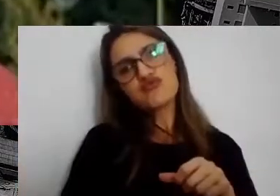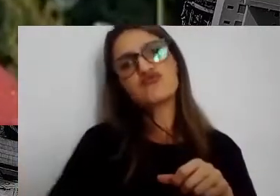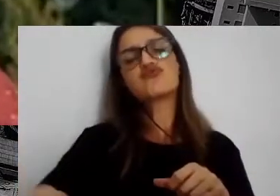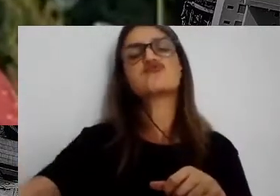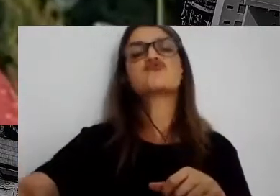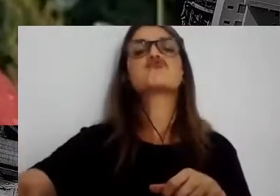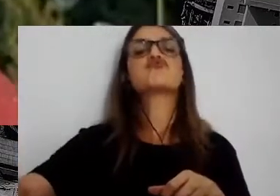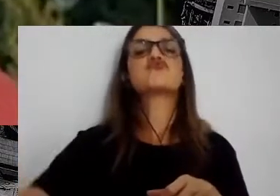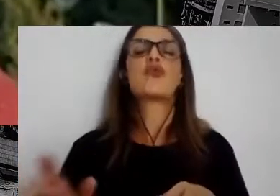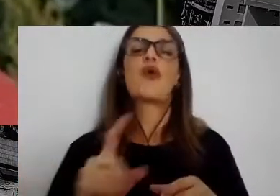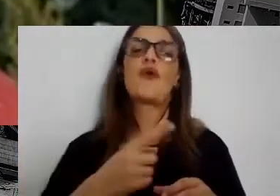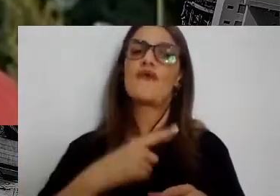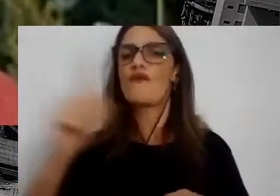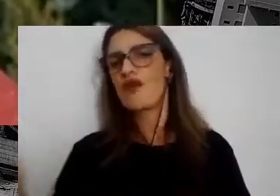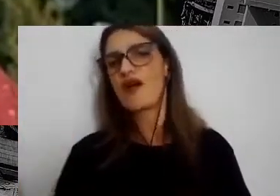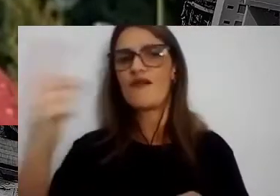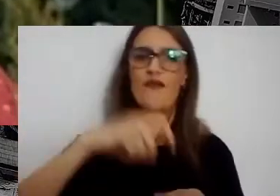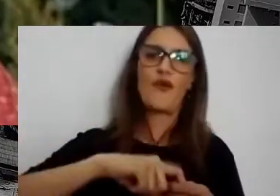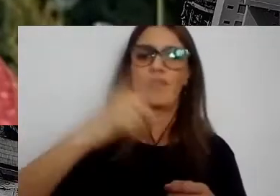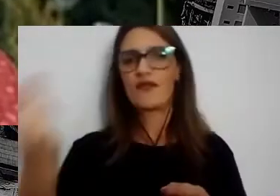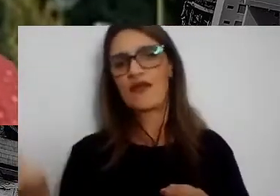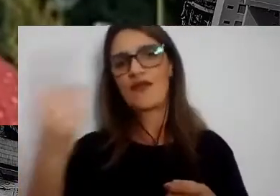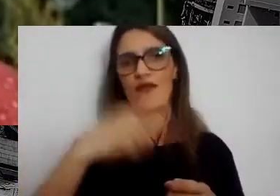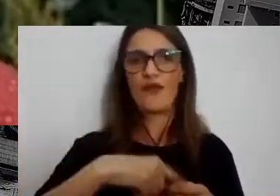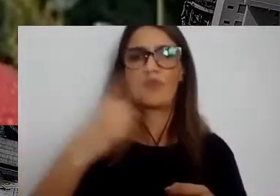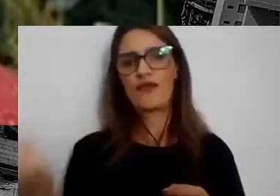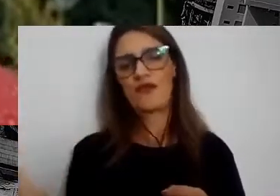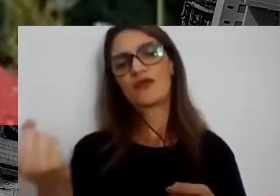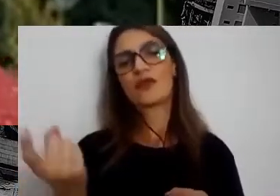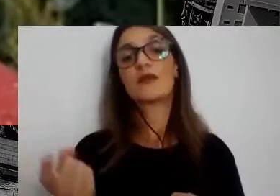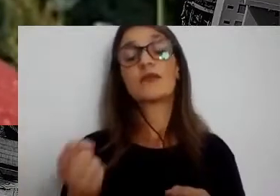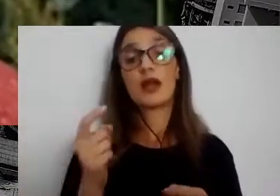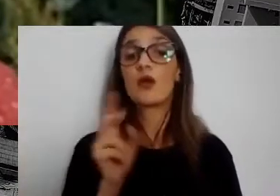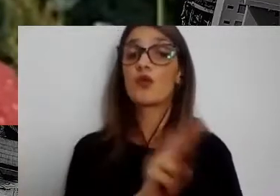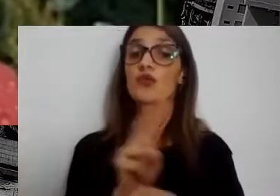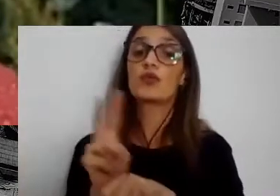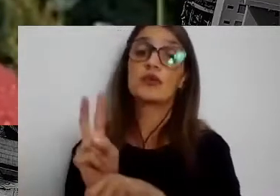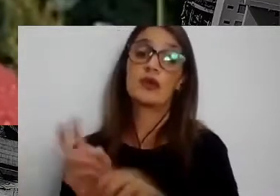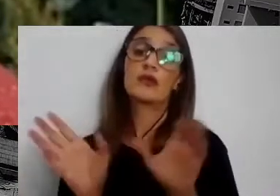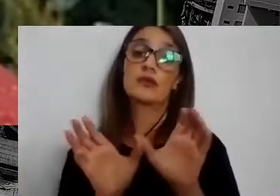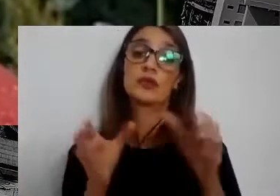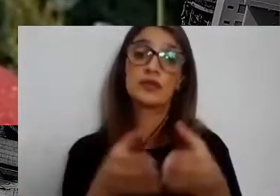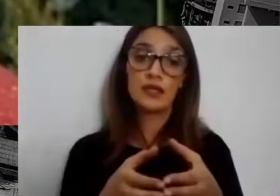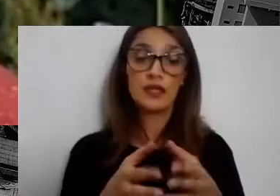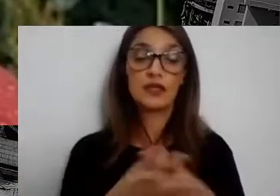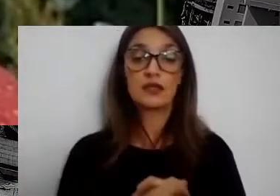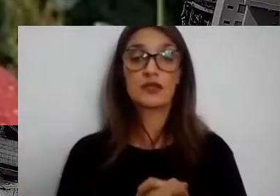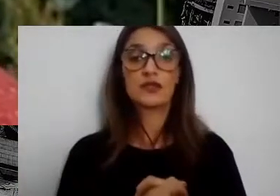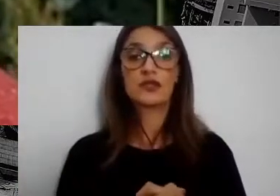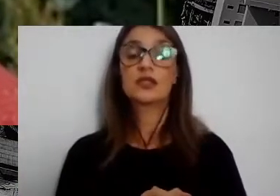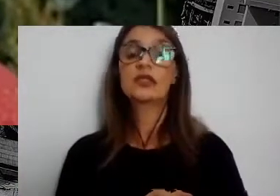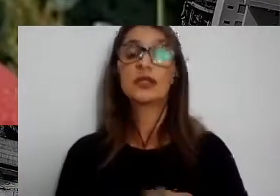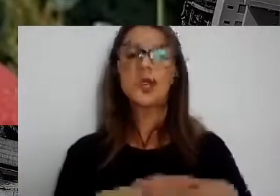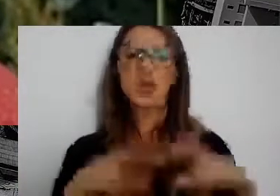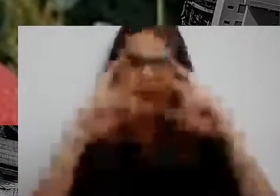usuários na bacia, para as comunidades. E aí, dentro desse contexto de respeito pela sociedade, de valorizar